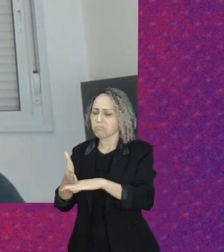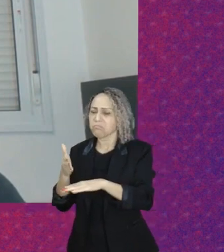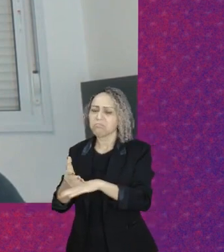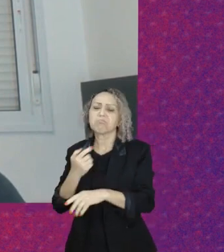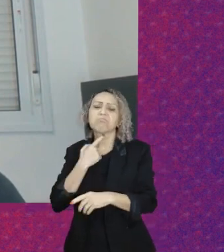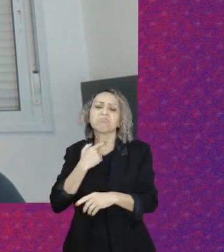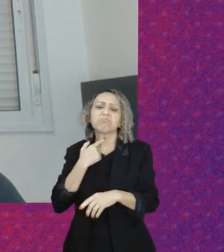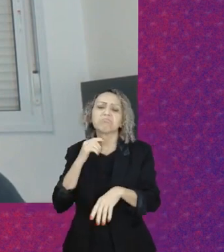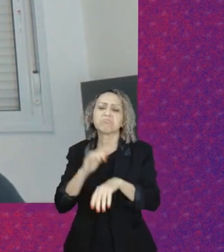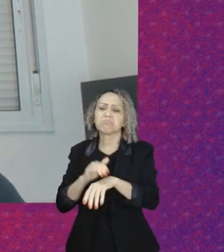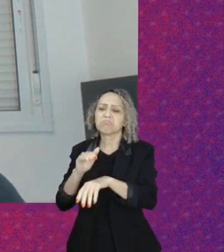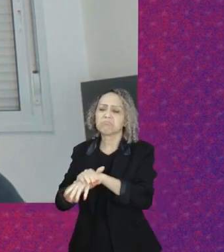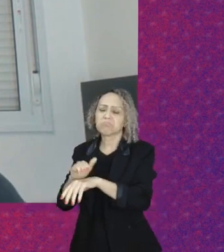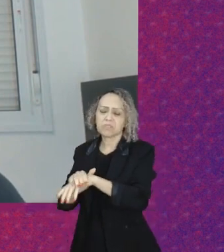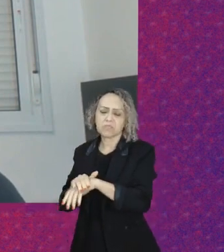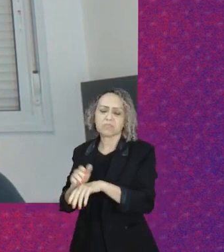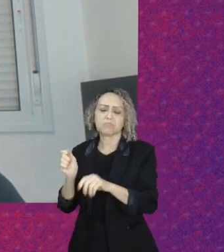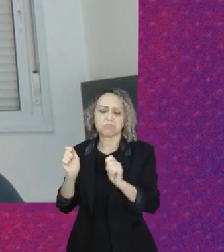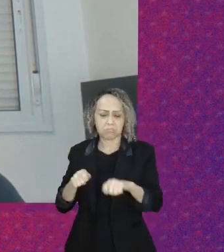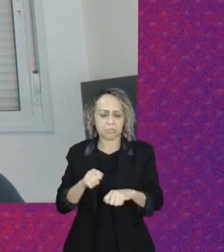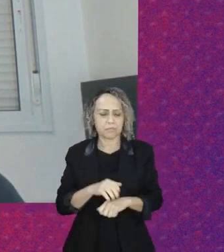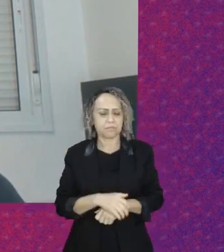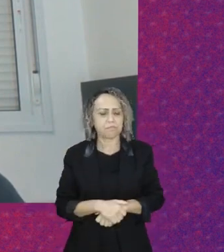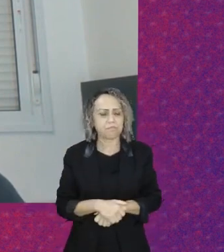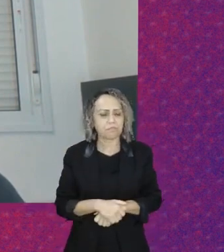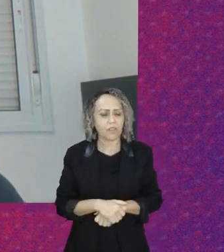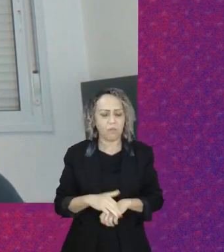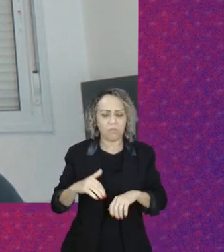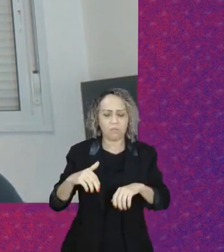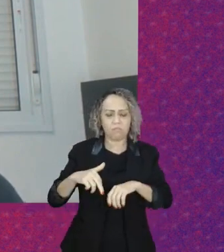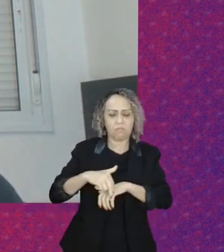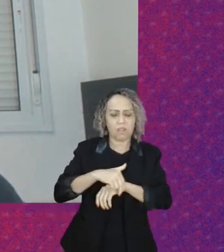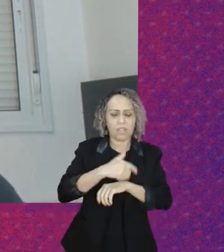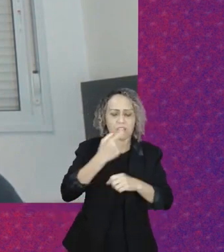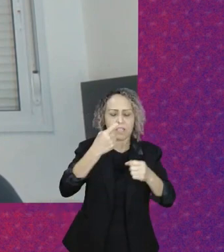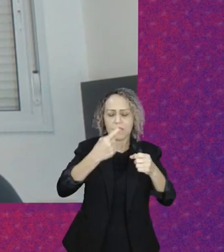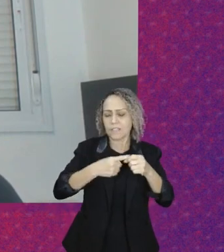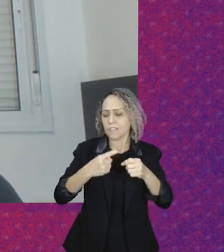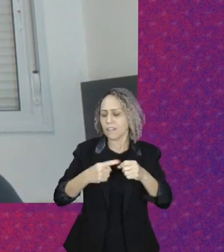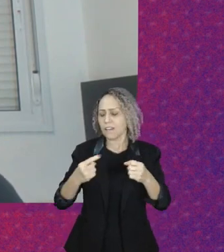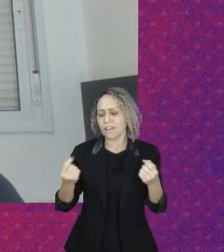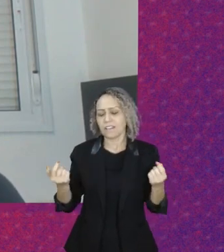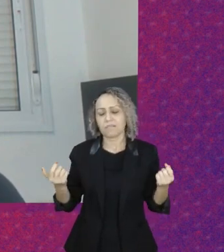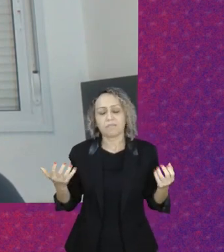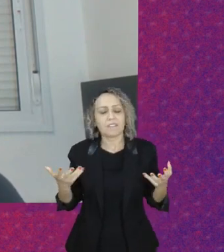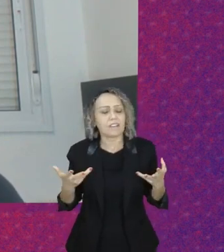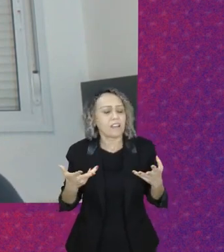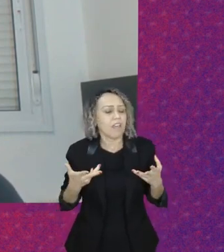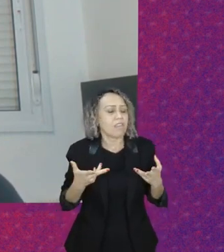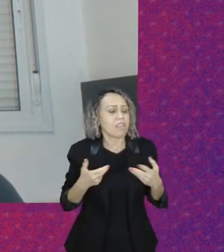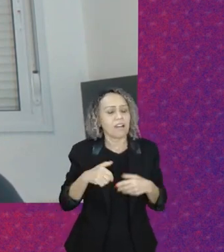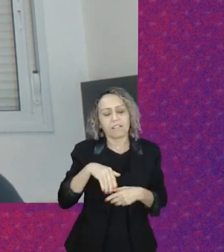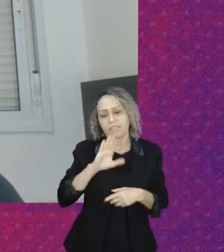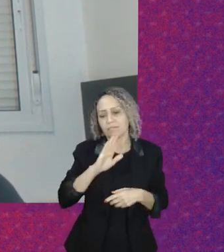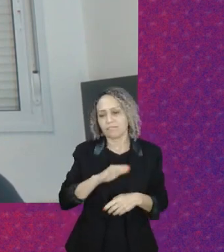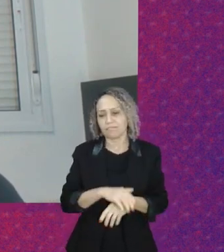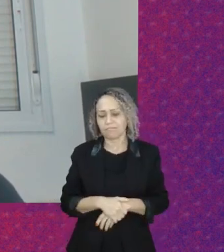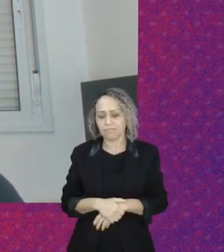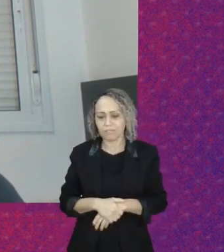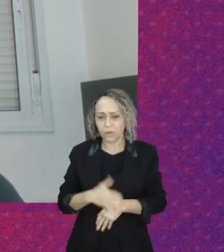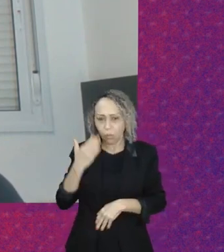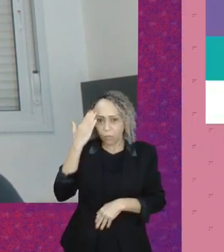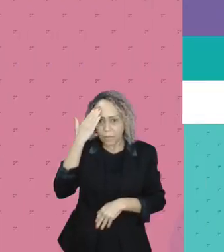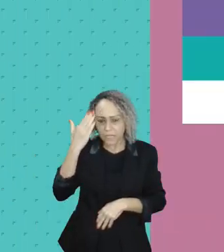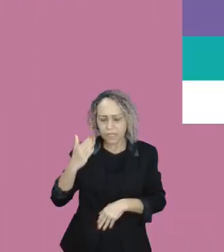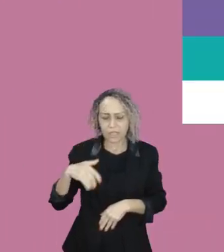cidade sem dúvida mais agradável. Então, obrigada por mais uma oportunidade de estar com